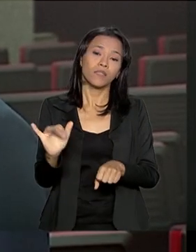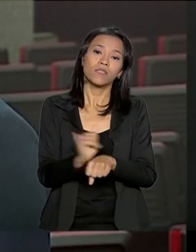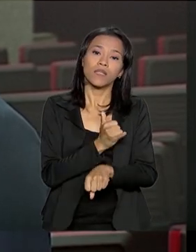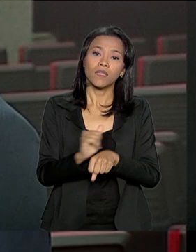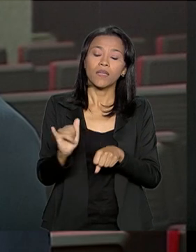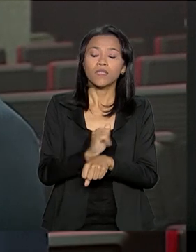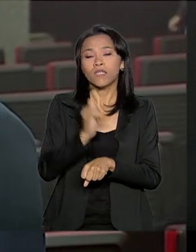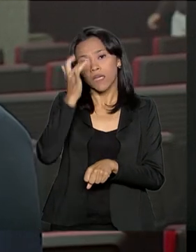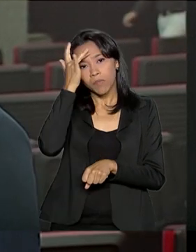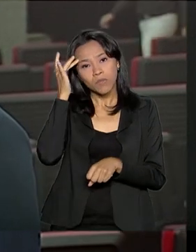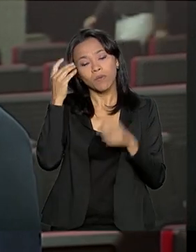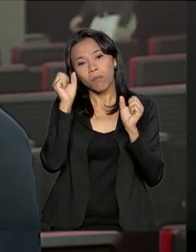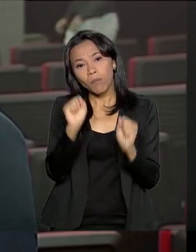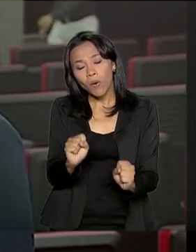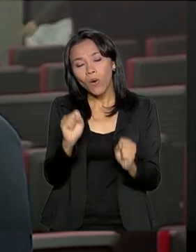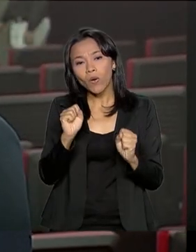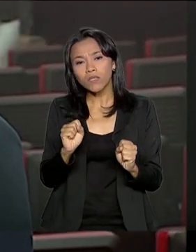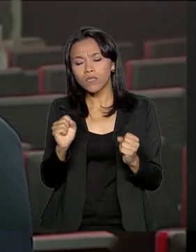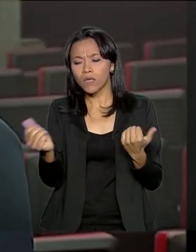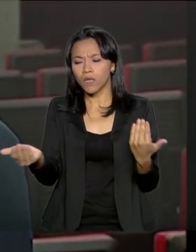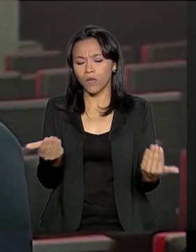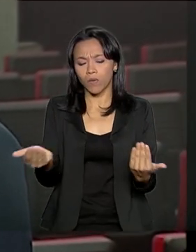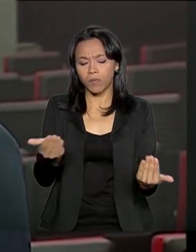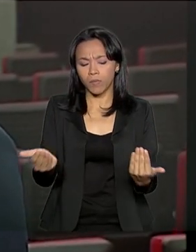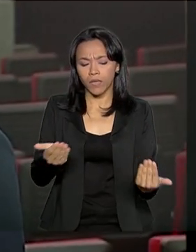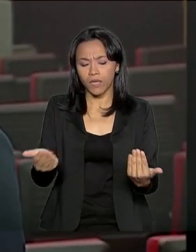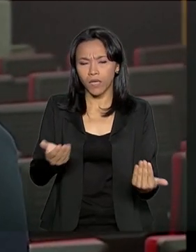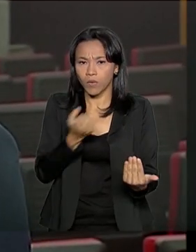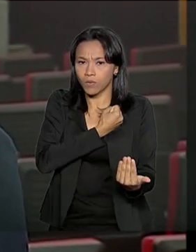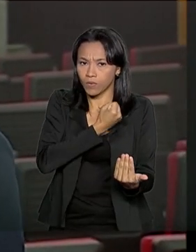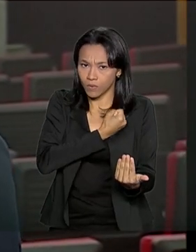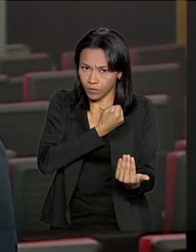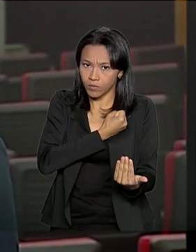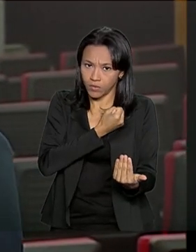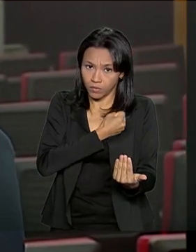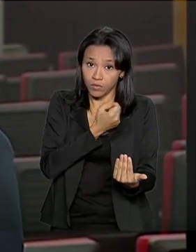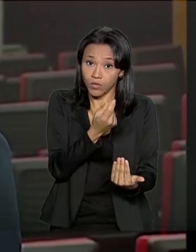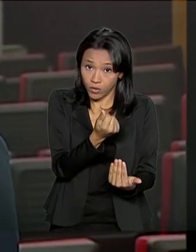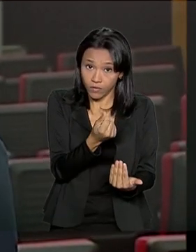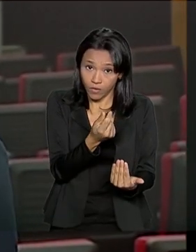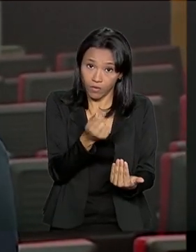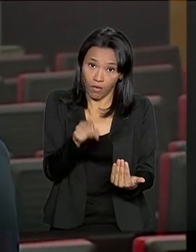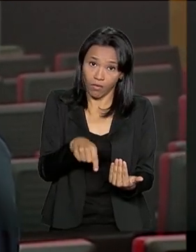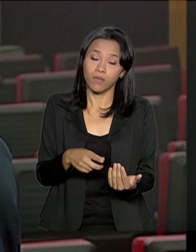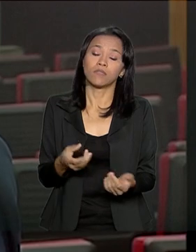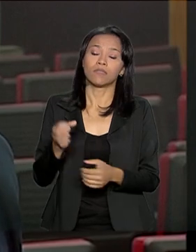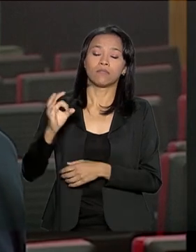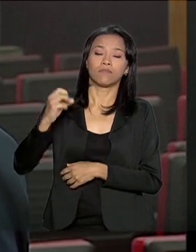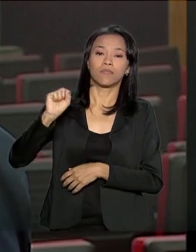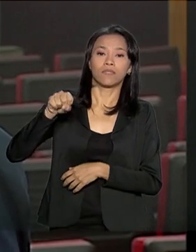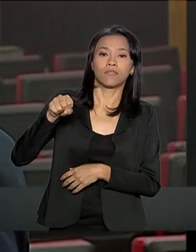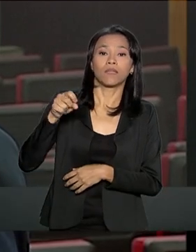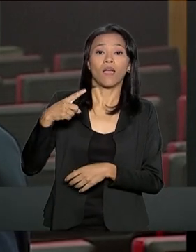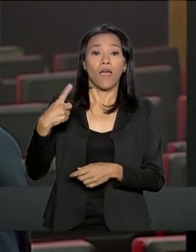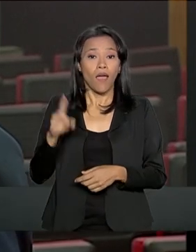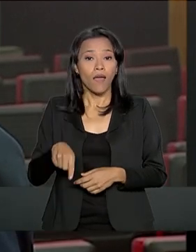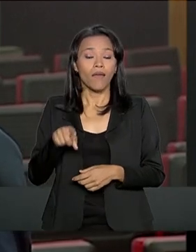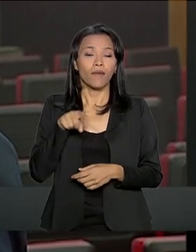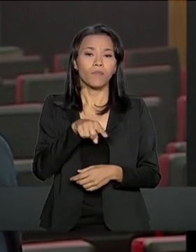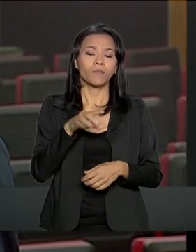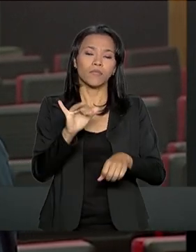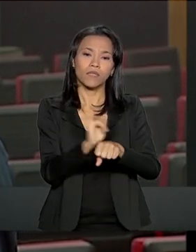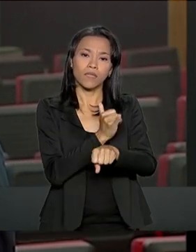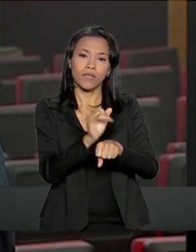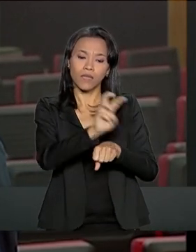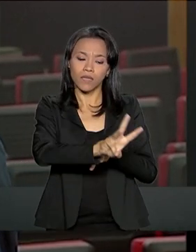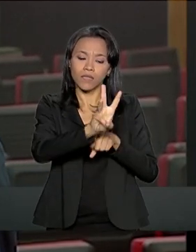para que o cidadão possa fazer comparações dos números, dos valores gastos. Perfeitamente. É uma ferramenta que conduz o cidadão por uma